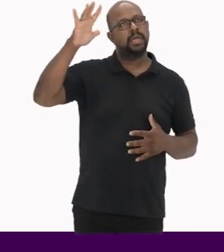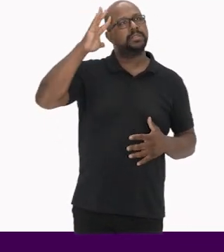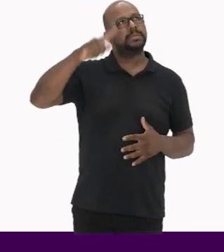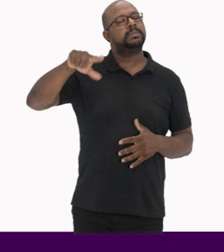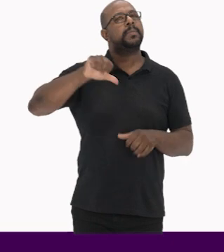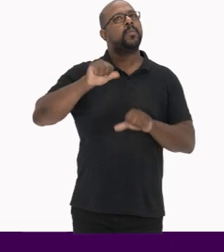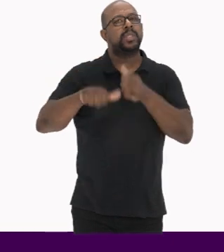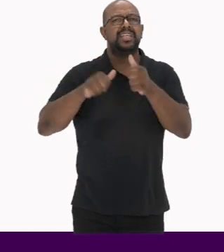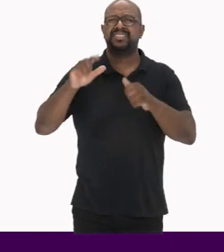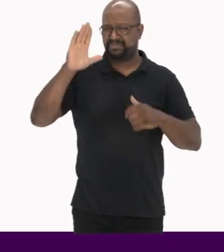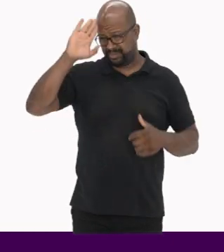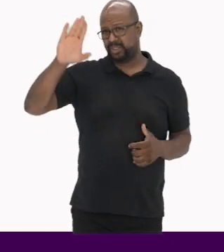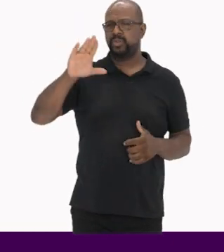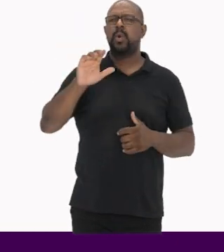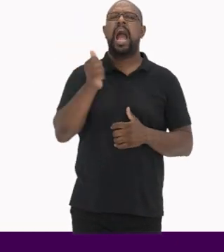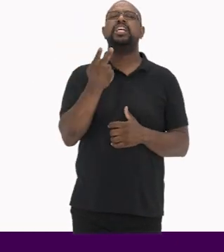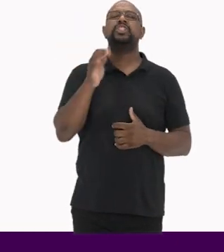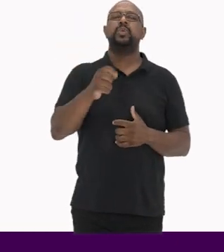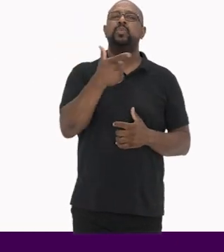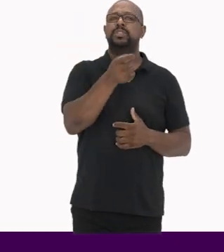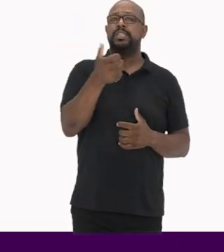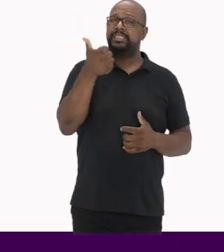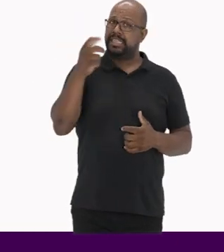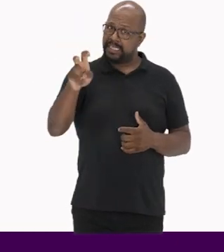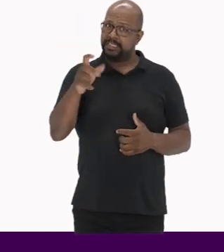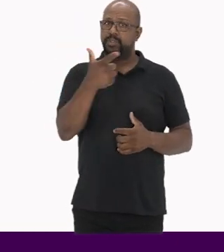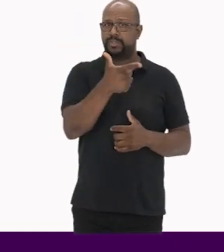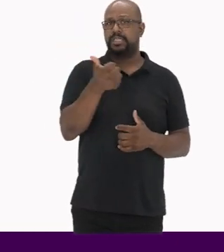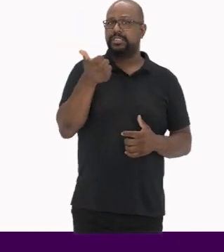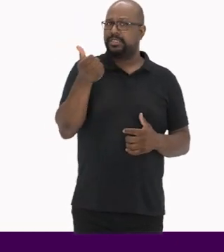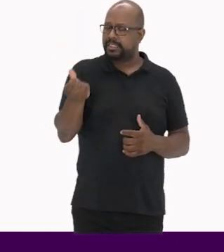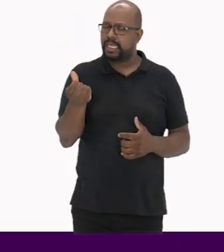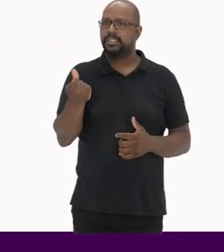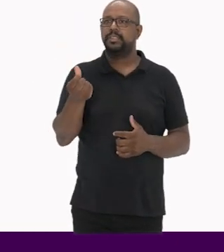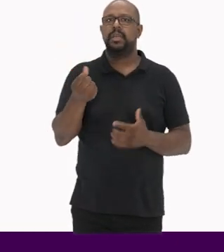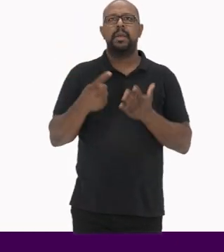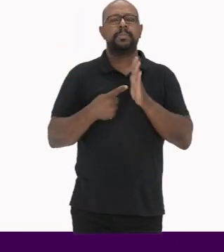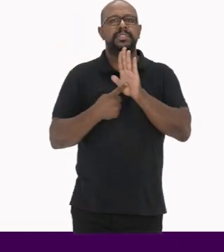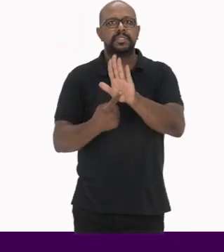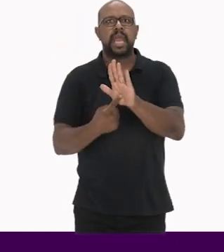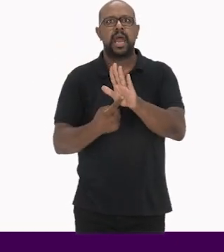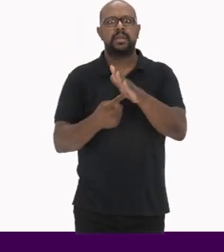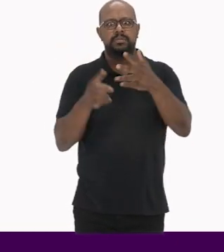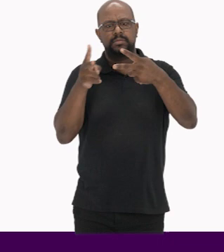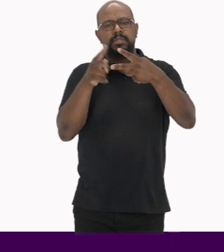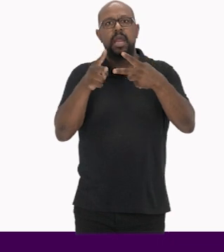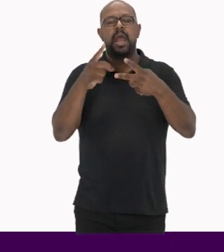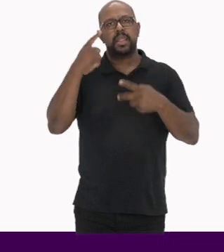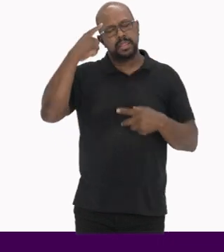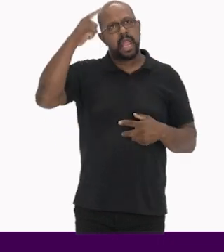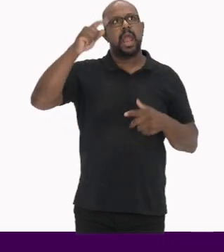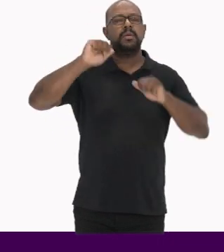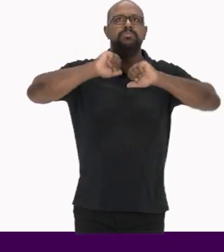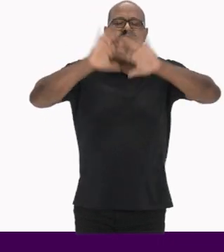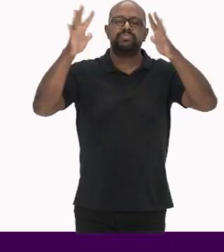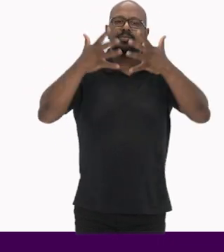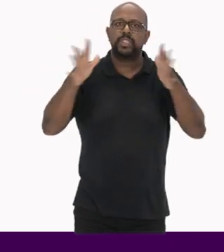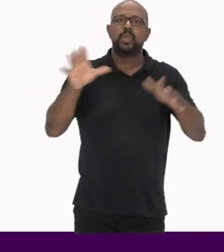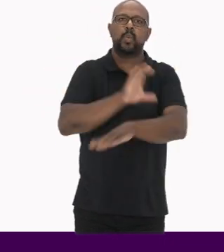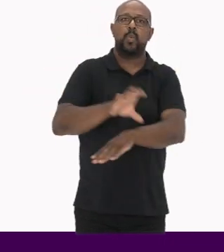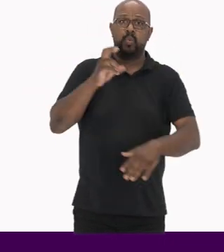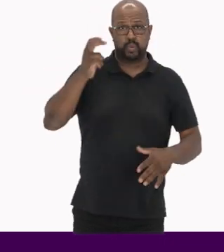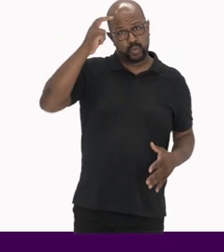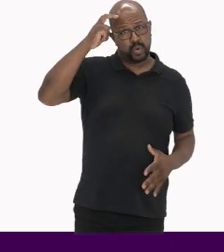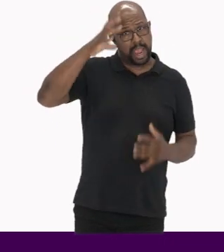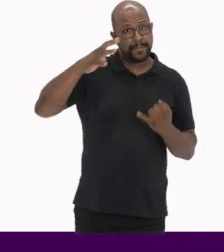mudança Sobretudo nos artigos de 215 e 216 Que apresentaram uma ideia mais abrangente de cultura e de